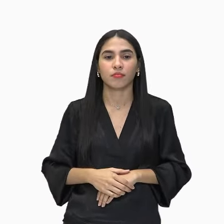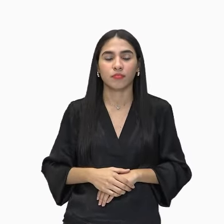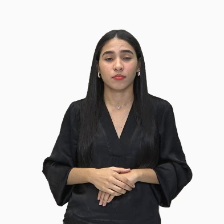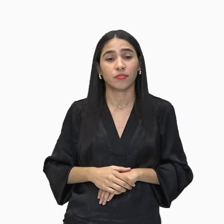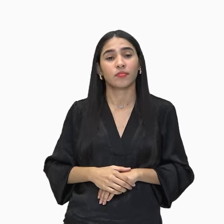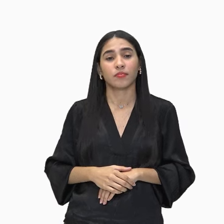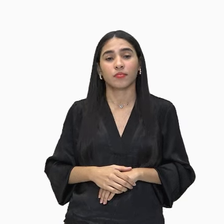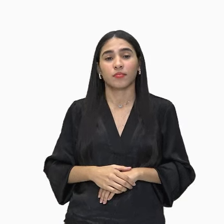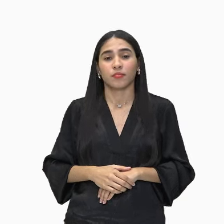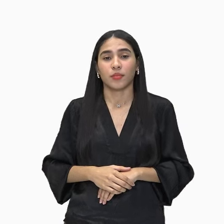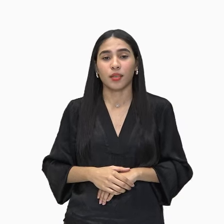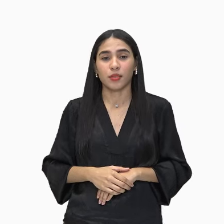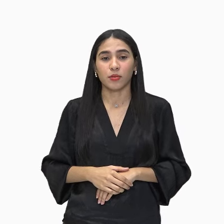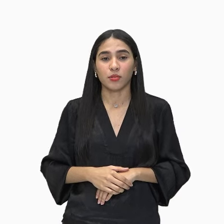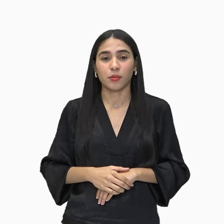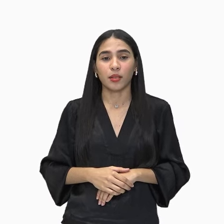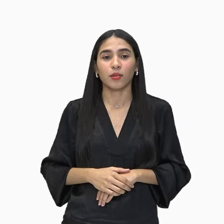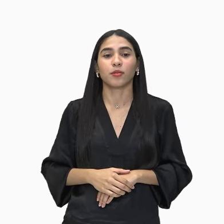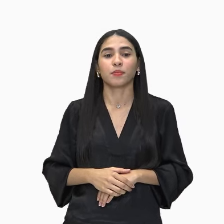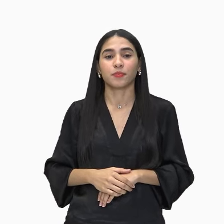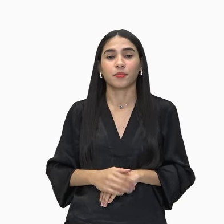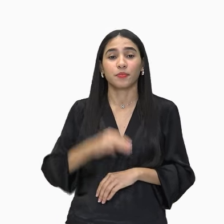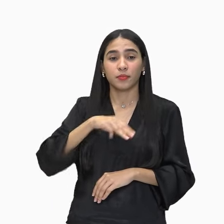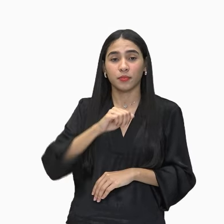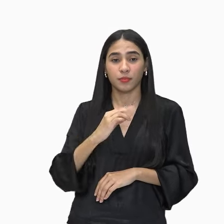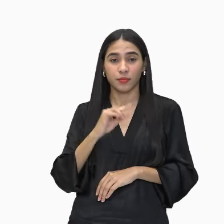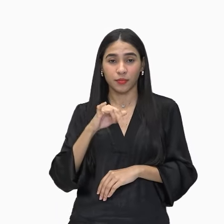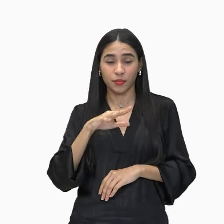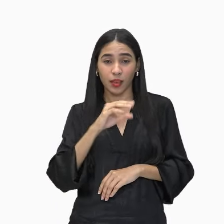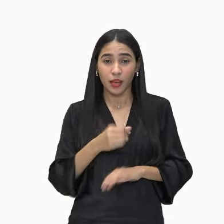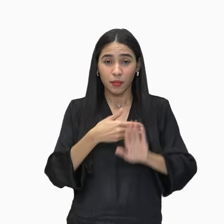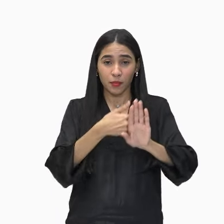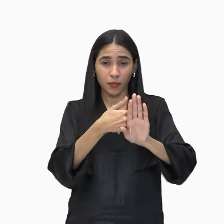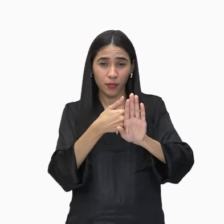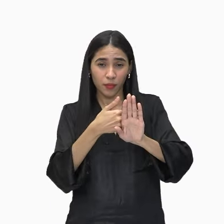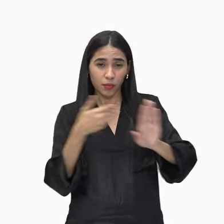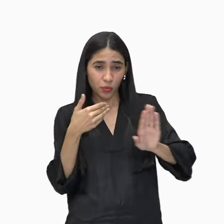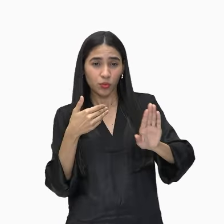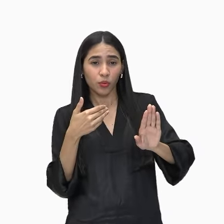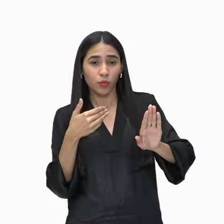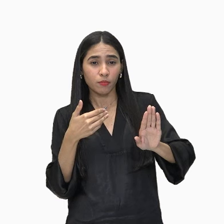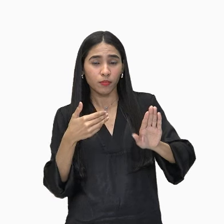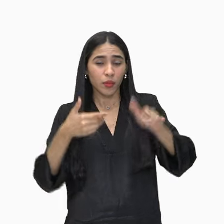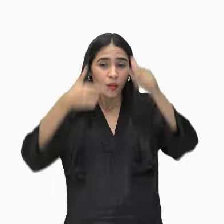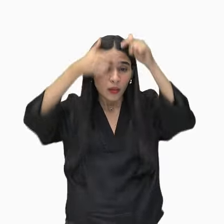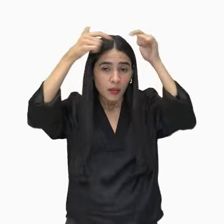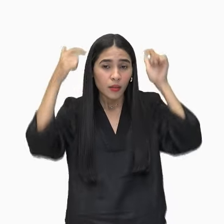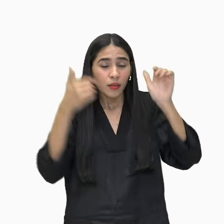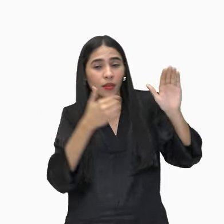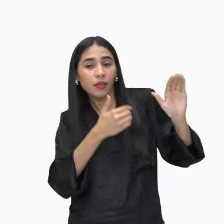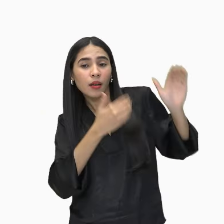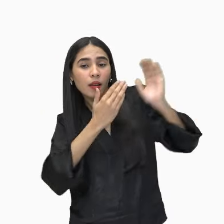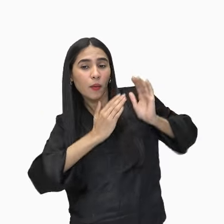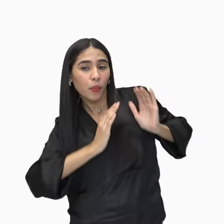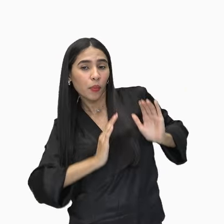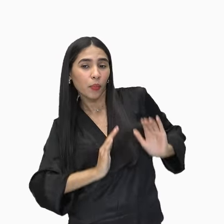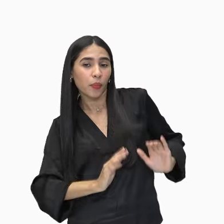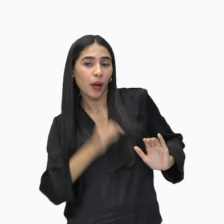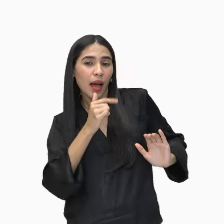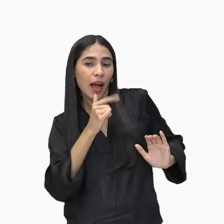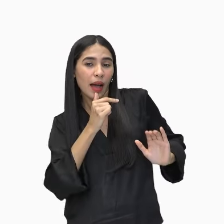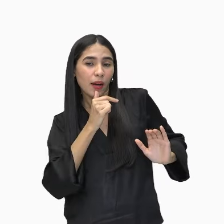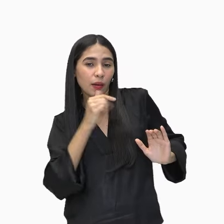Brasil é piá. Maco Naima afastou o sarapantado, mas só conseguiu livrar a cabeça.